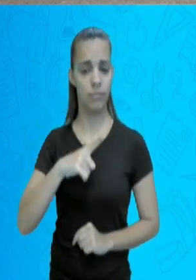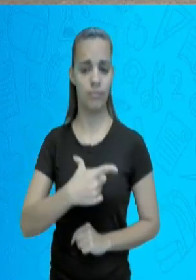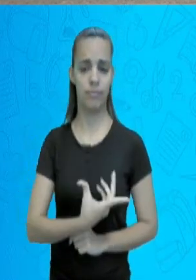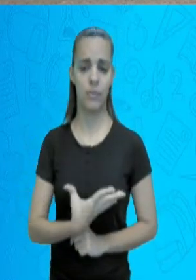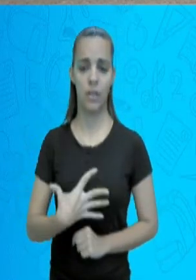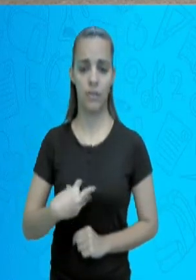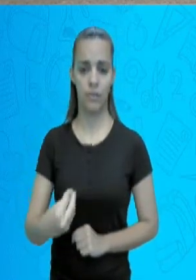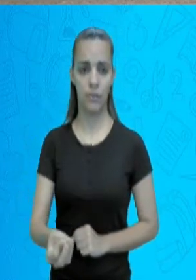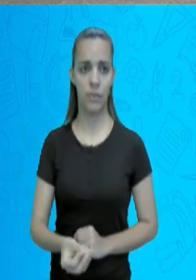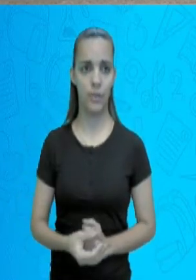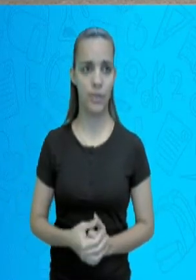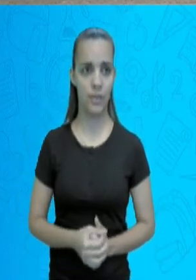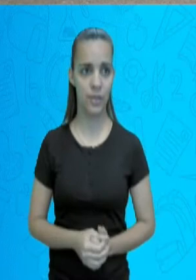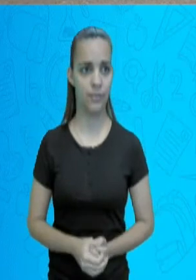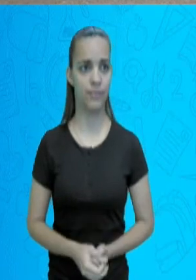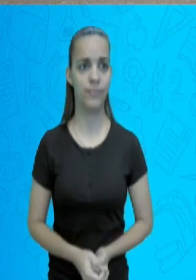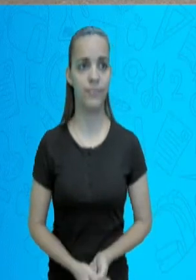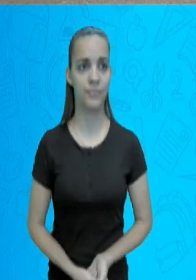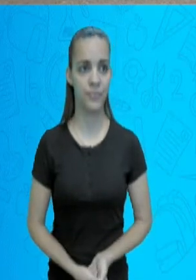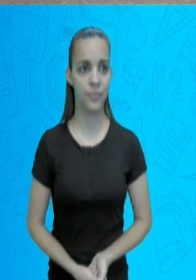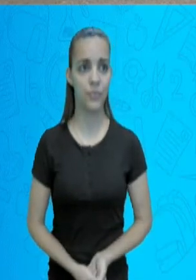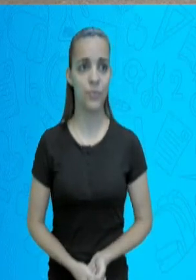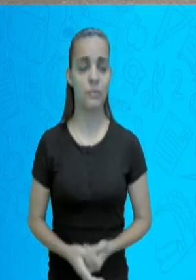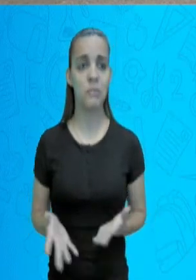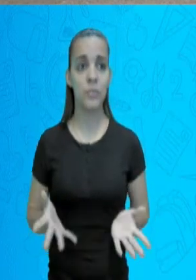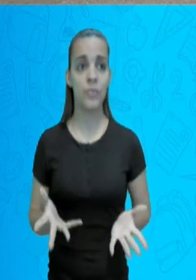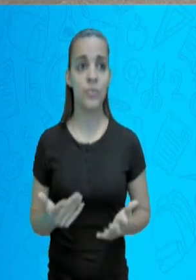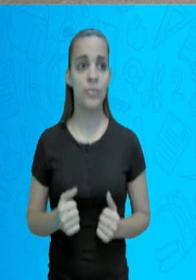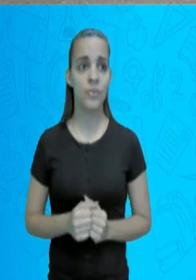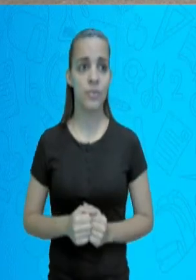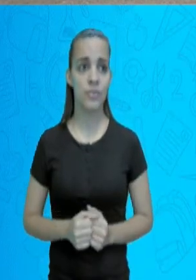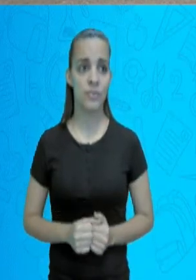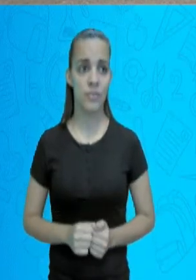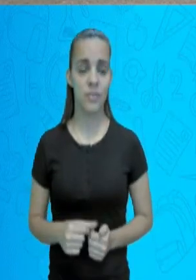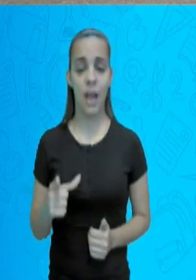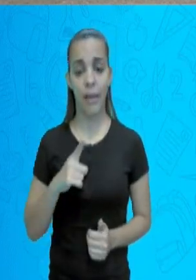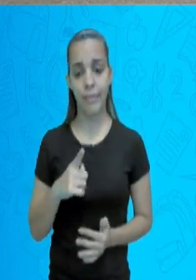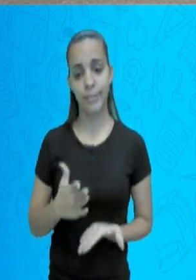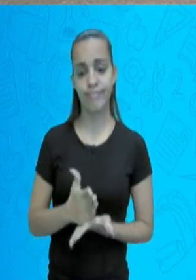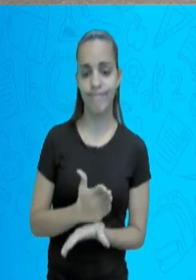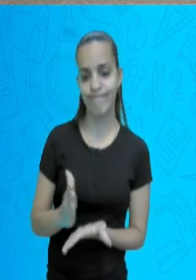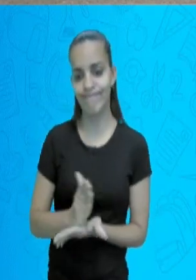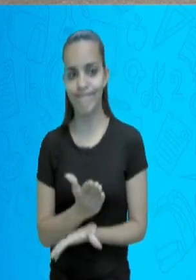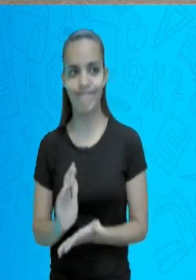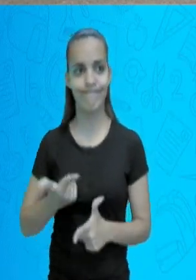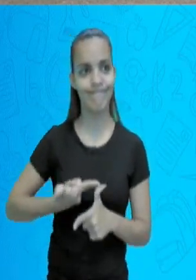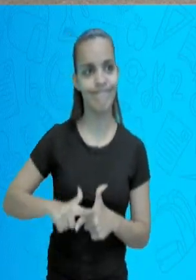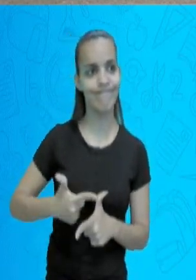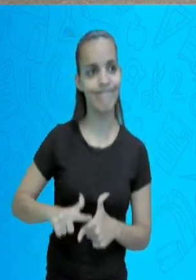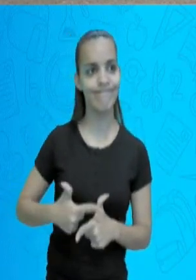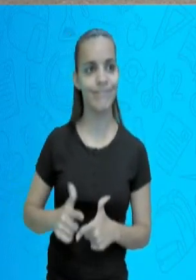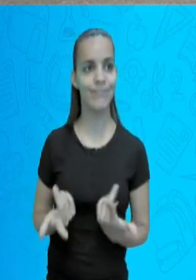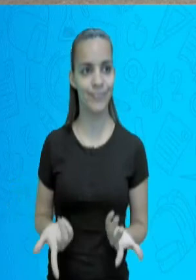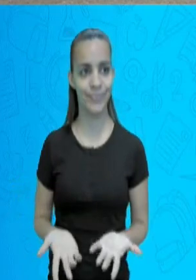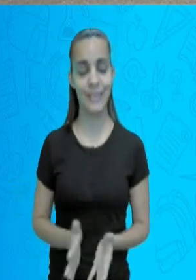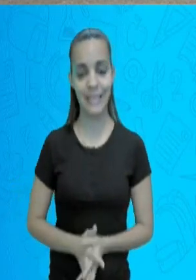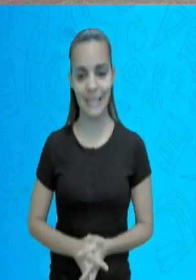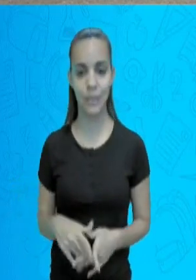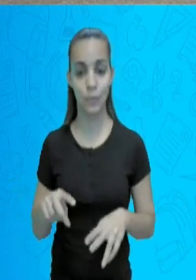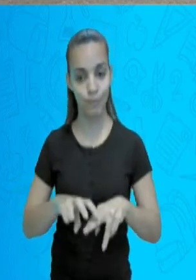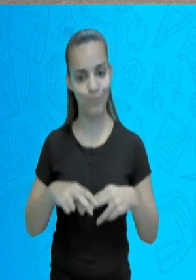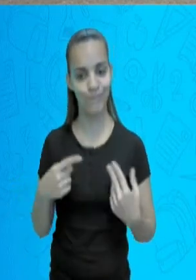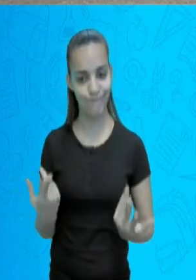E aí, nós temos alguns problemas sociais em torno disso.